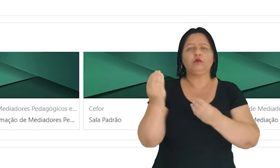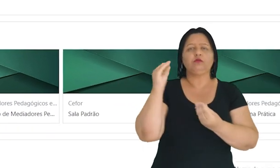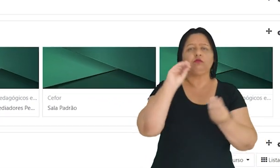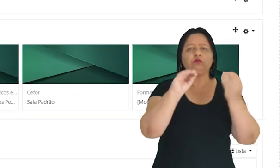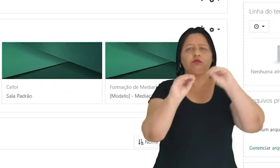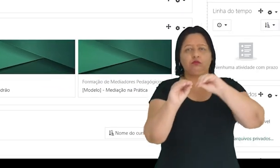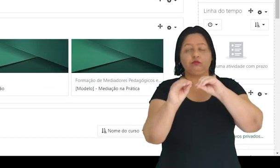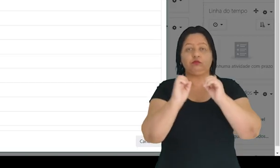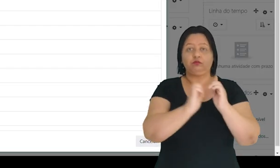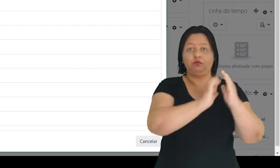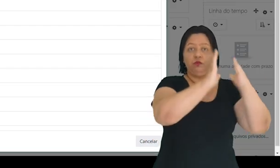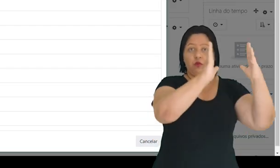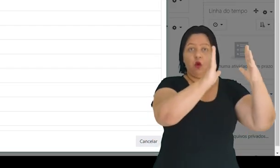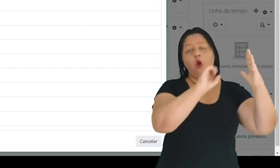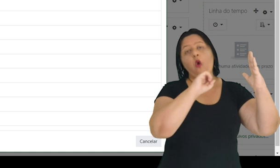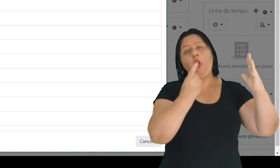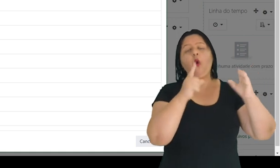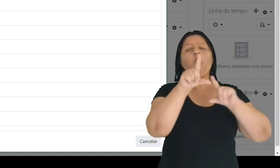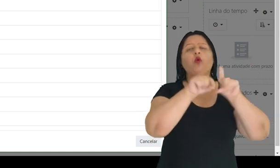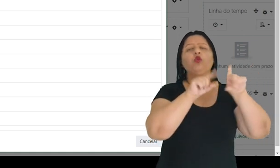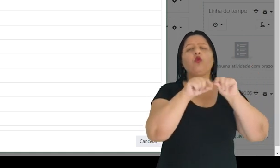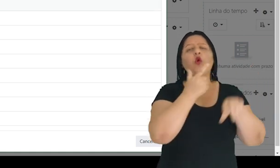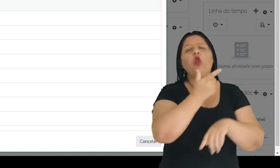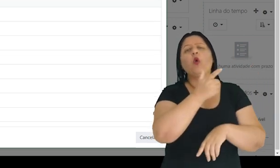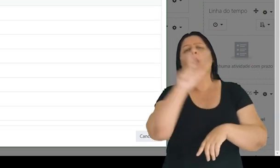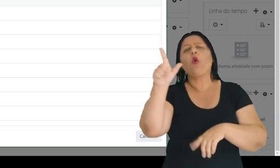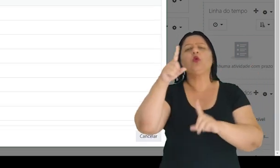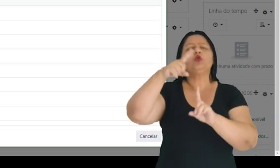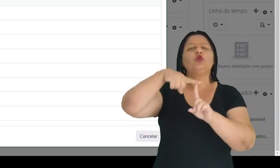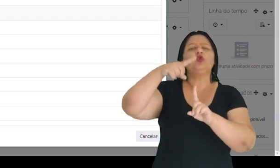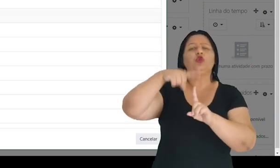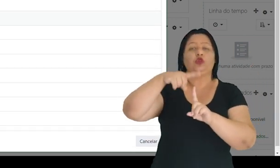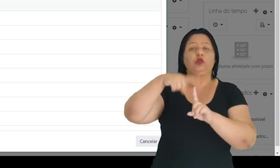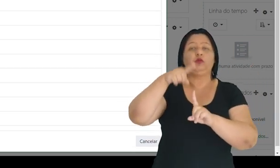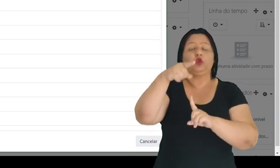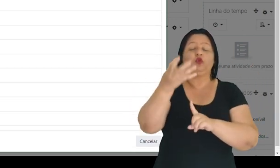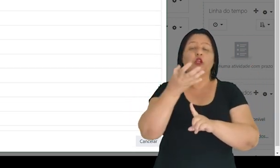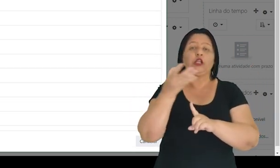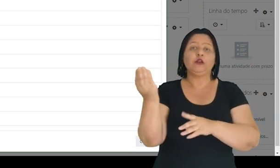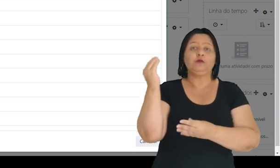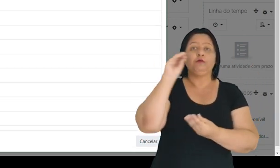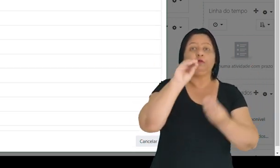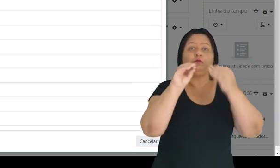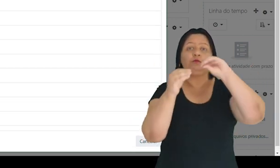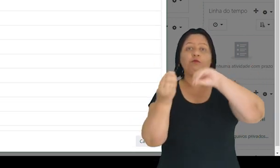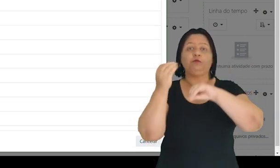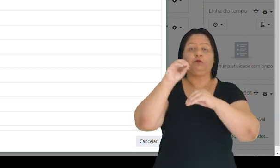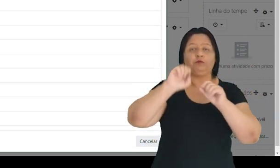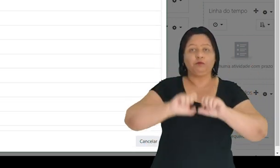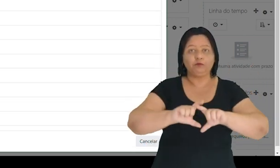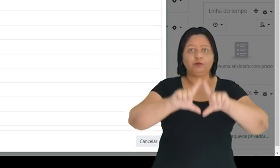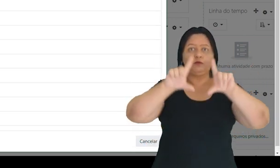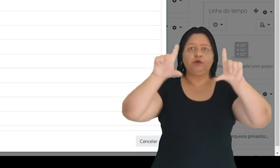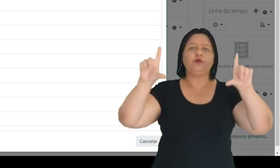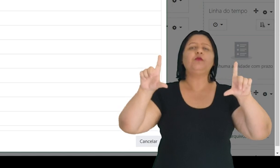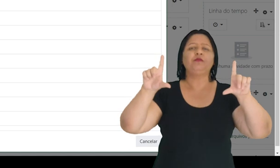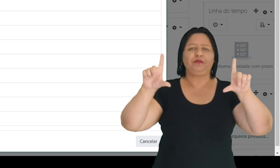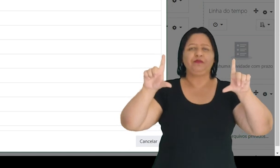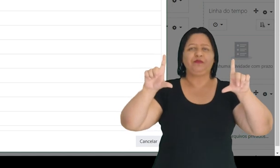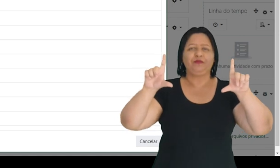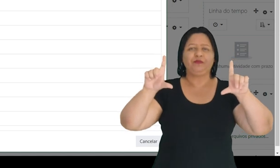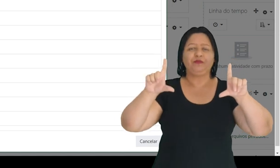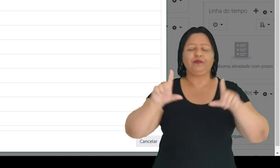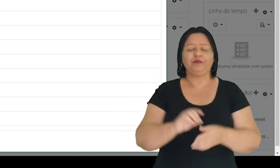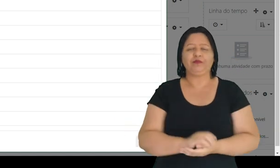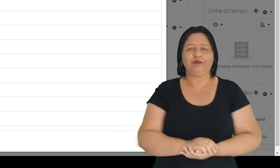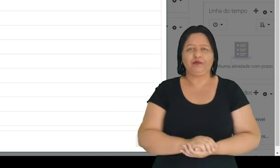pode clicar em adicionar um bloco e escolher quais outros blocos você quer adicionar à sua página